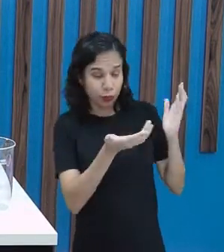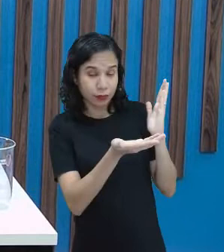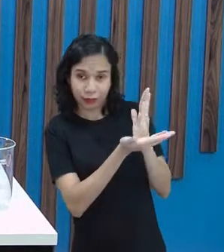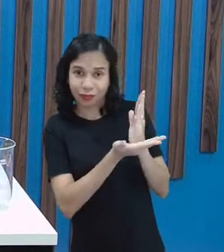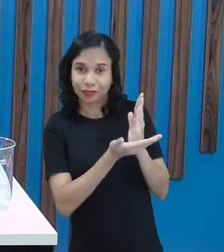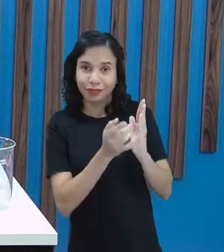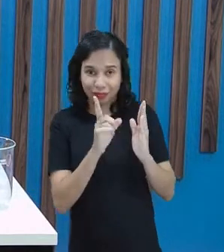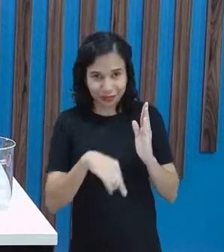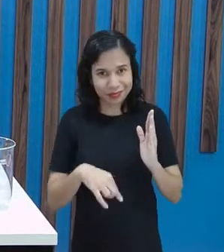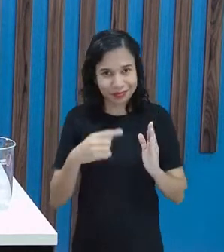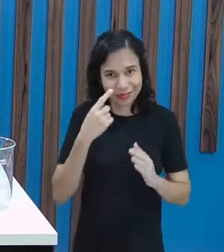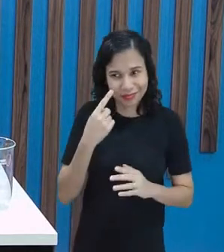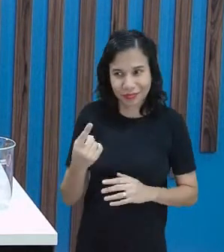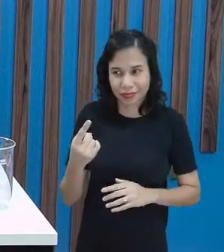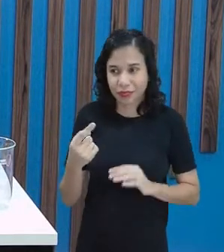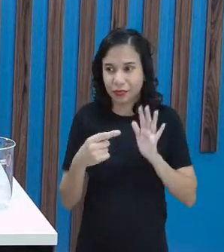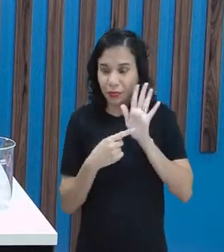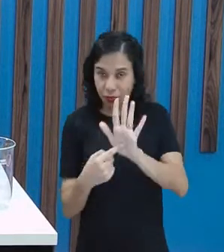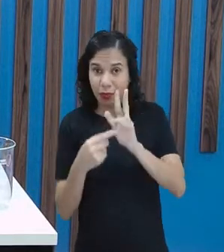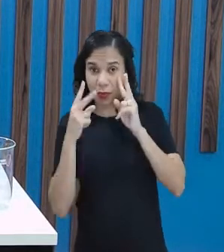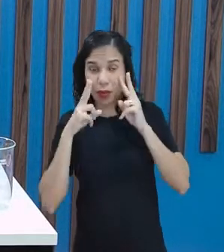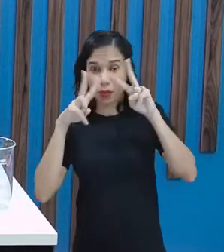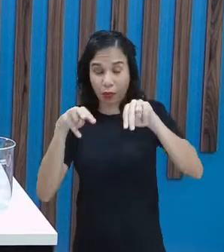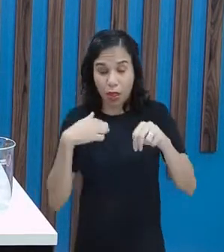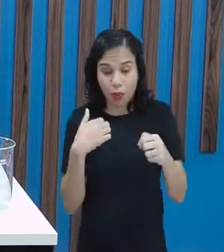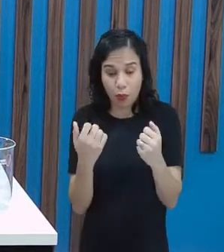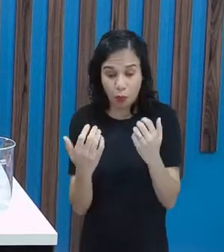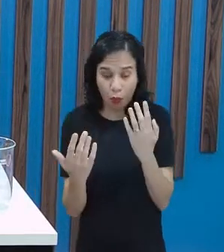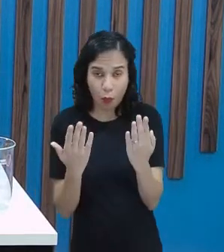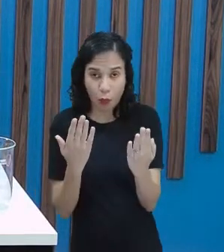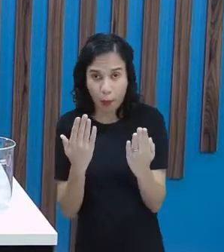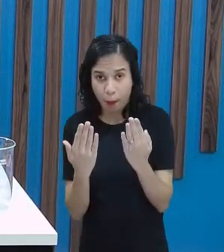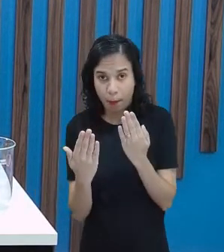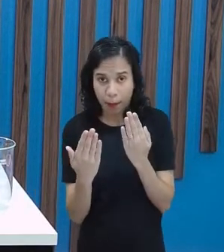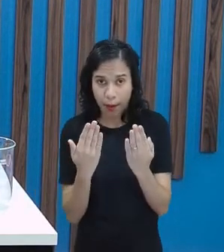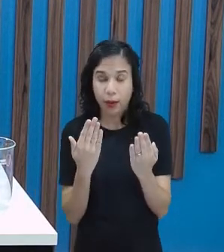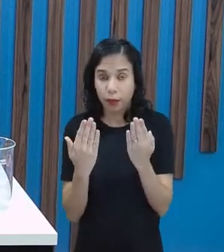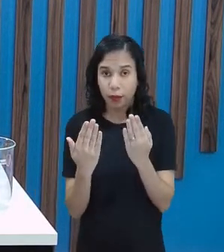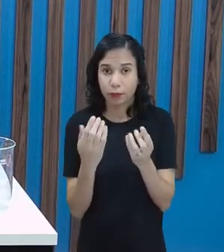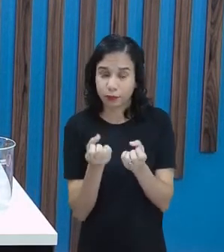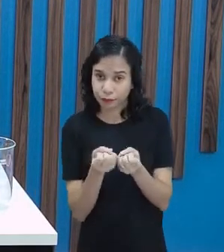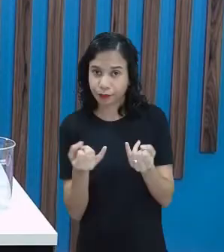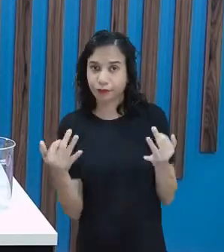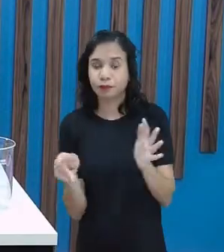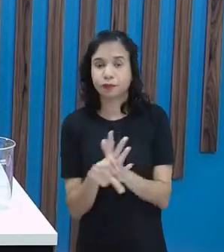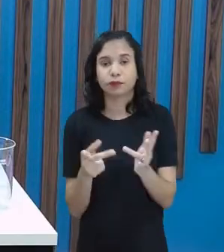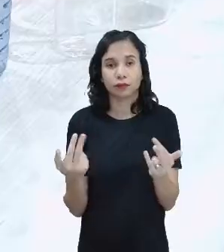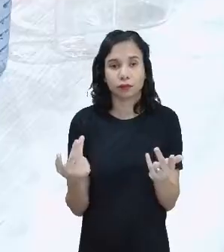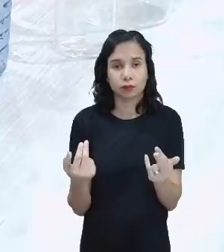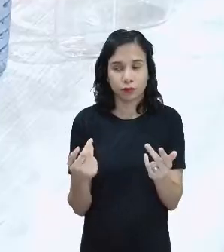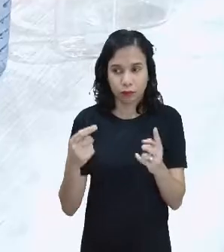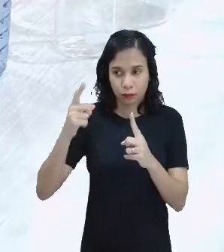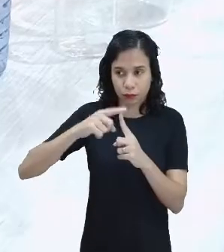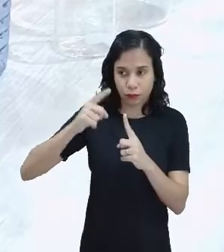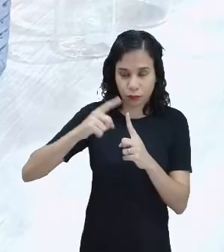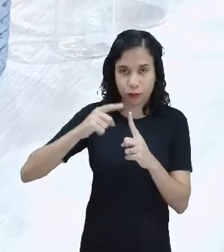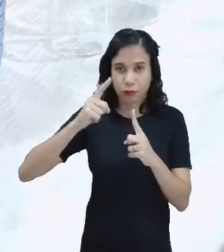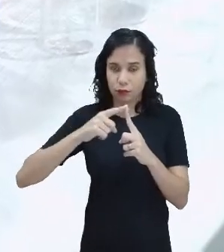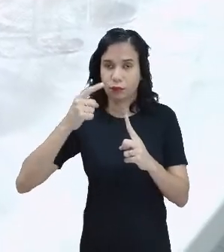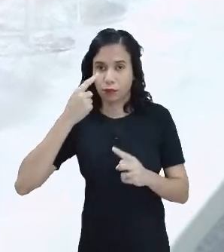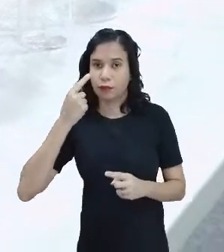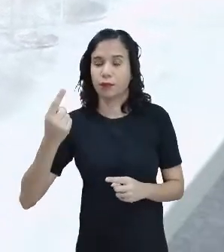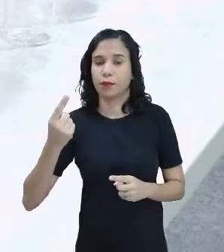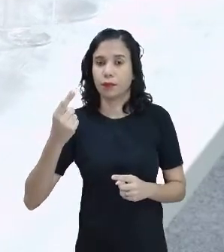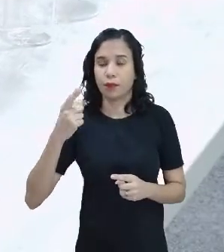garrafinhas. Vejam que eu estou comparando grandezas de mesma natureza, tá? Eu tô